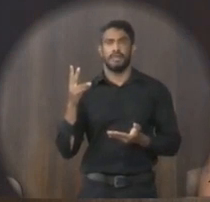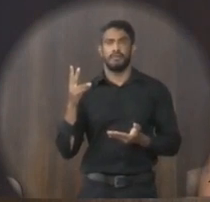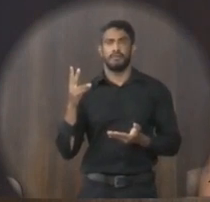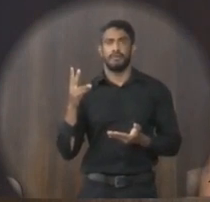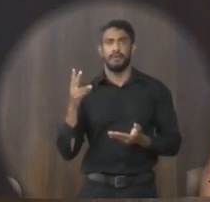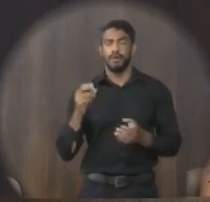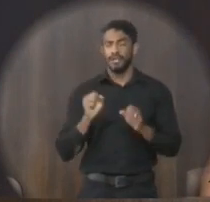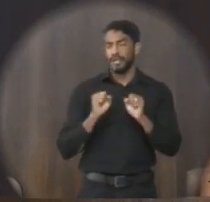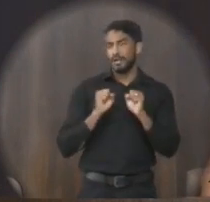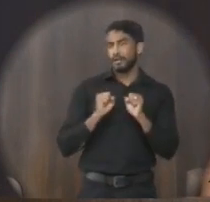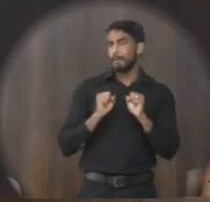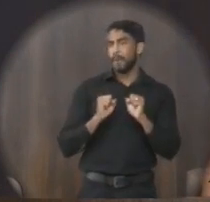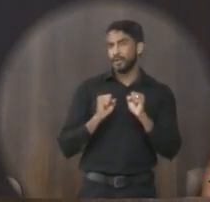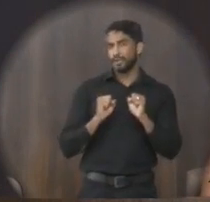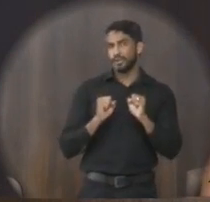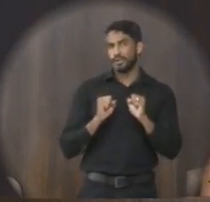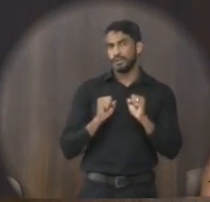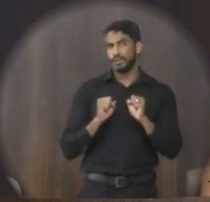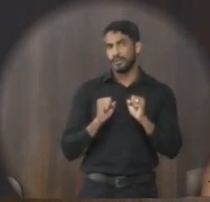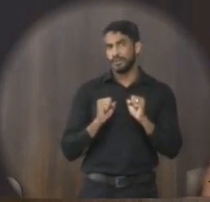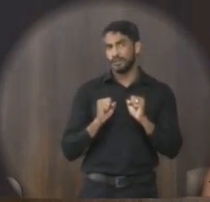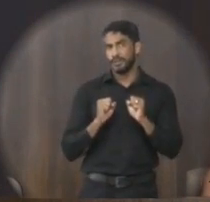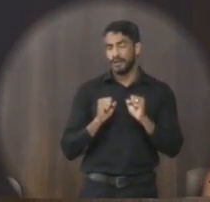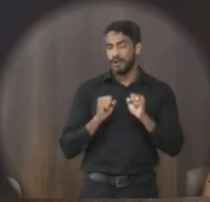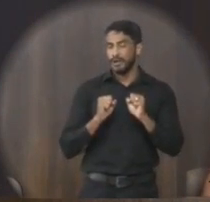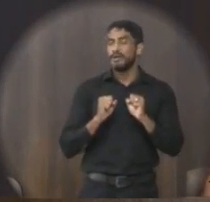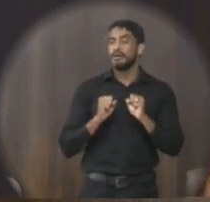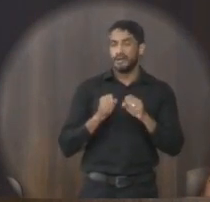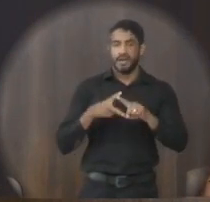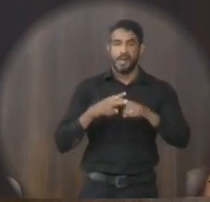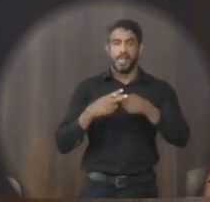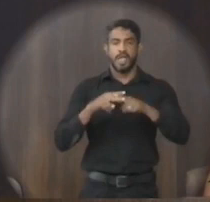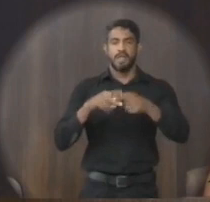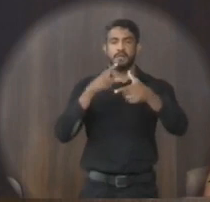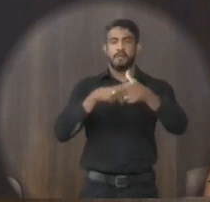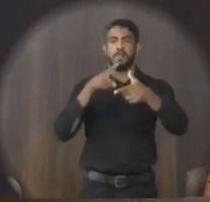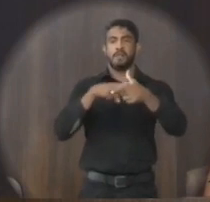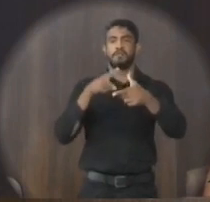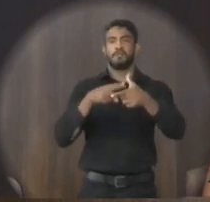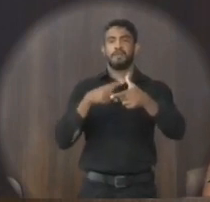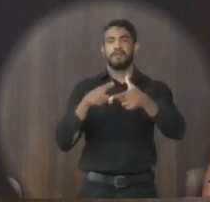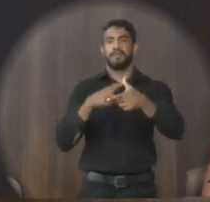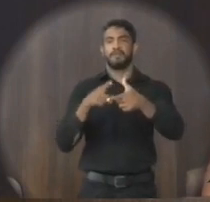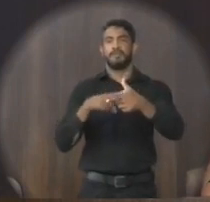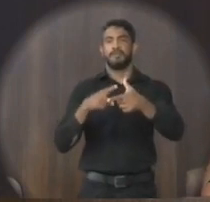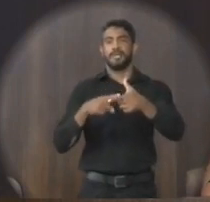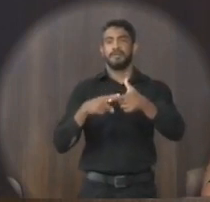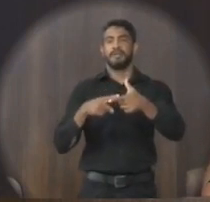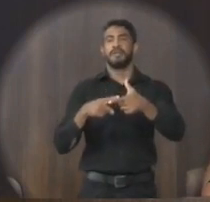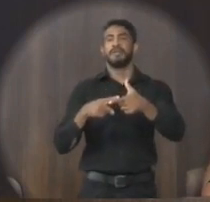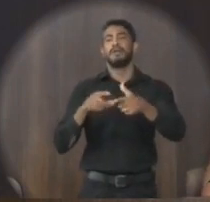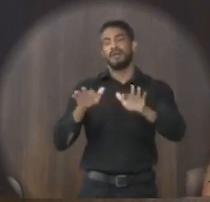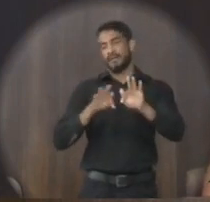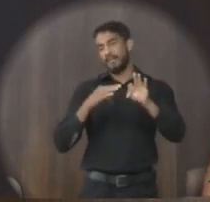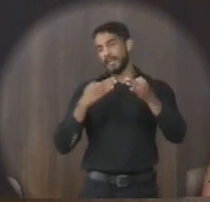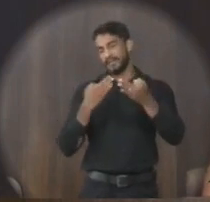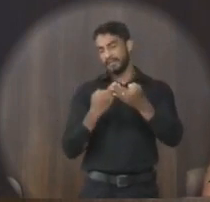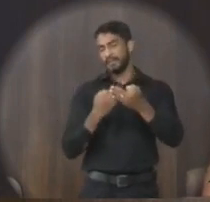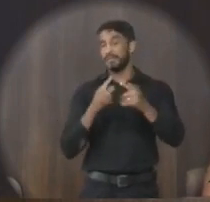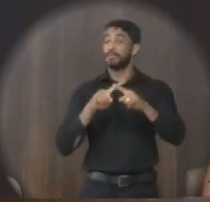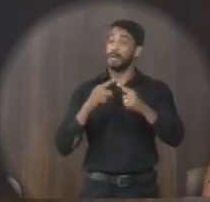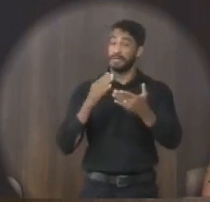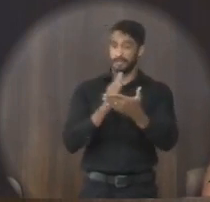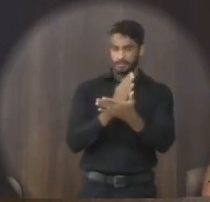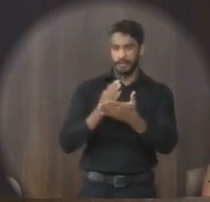que possa resolver todos os problemas das famílias, não é isso. Mas, pelo menos, em parte. Também